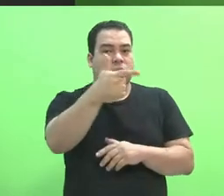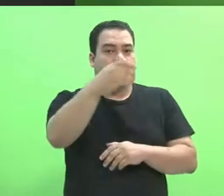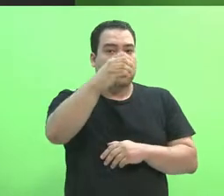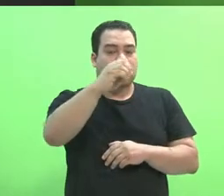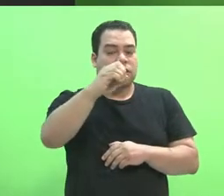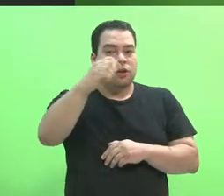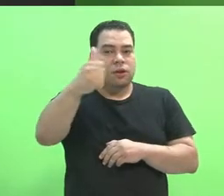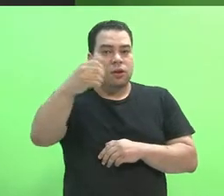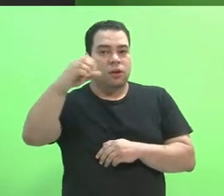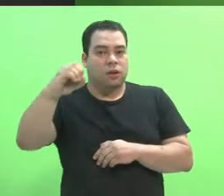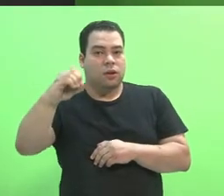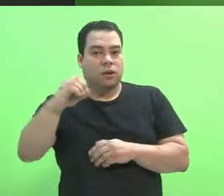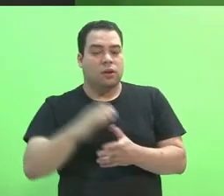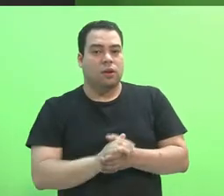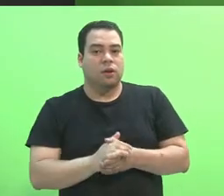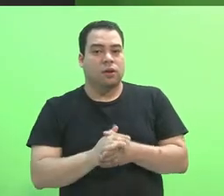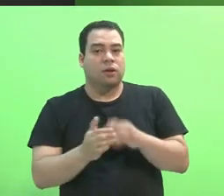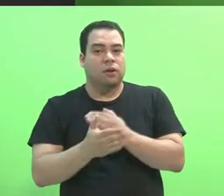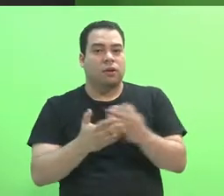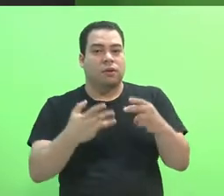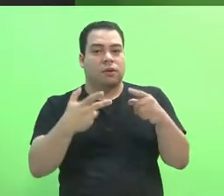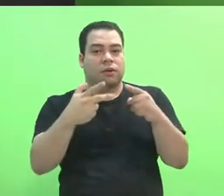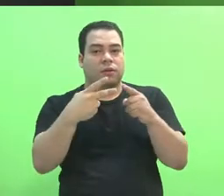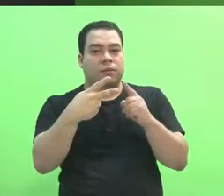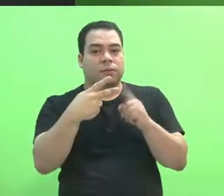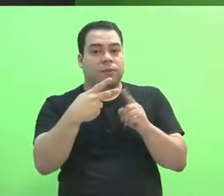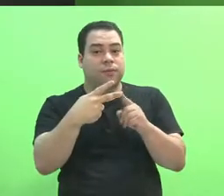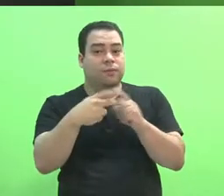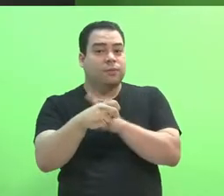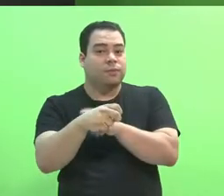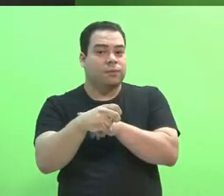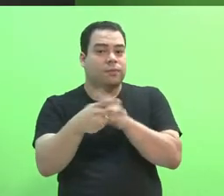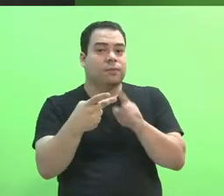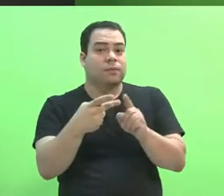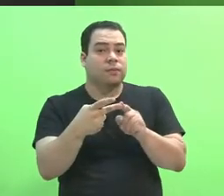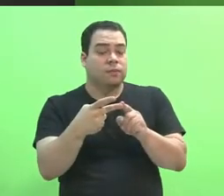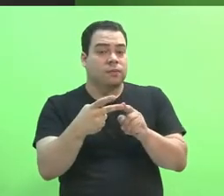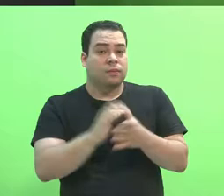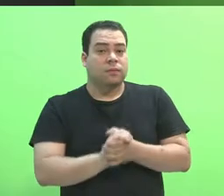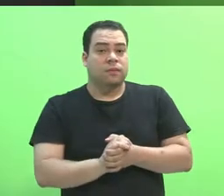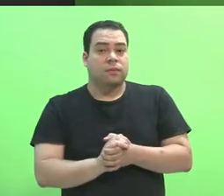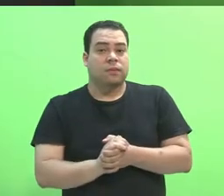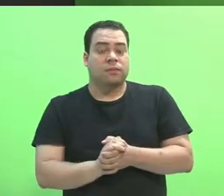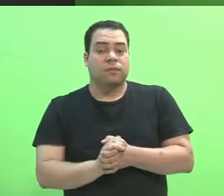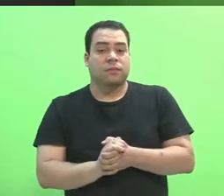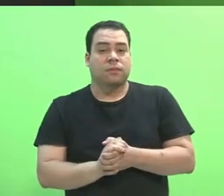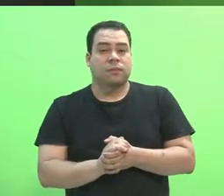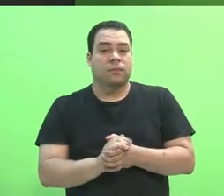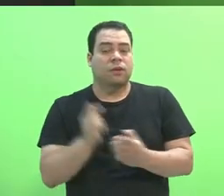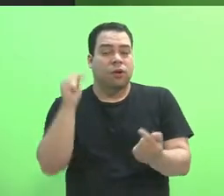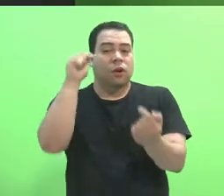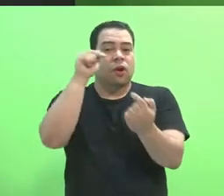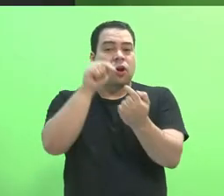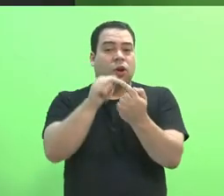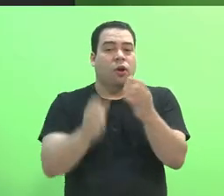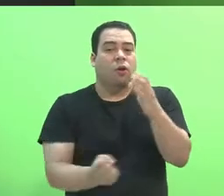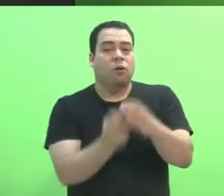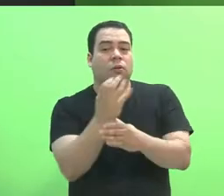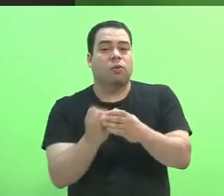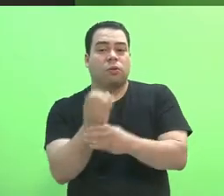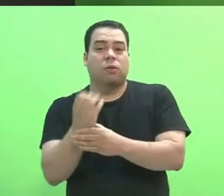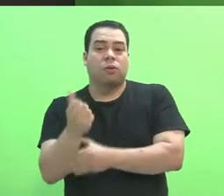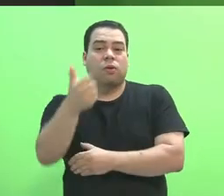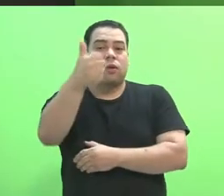foi implementada a fase 2 da expansão, a qual previa a implantação de 150 novas